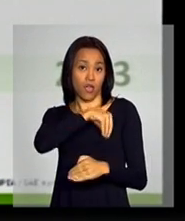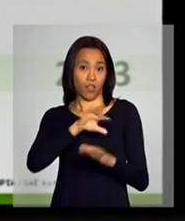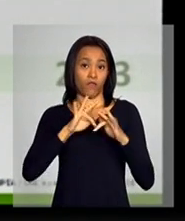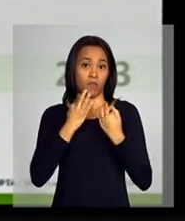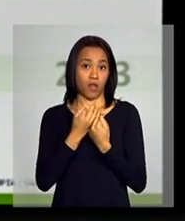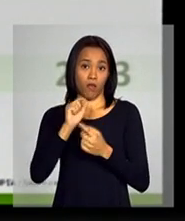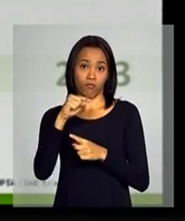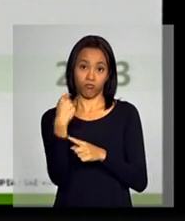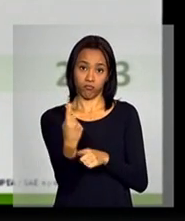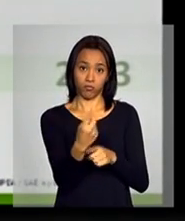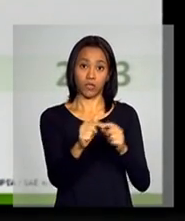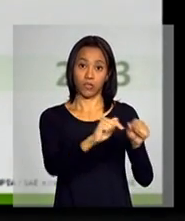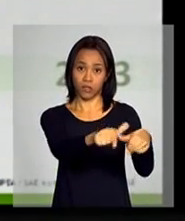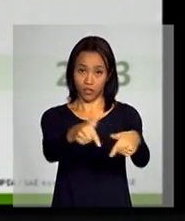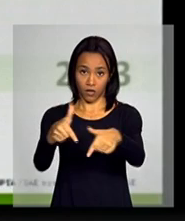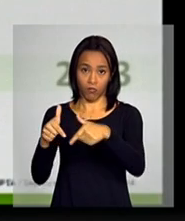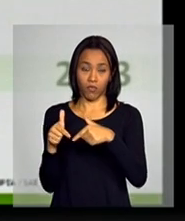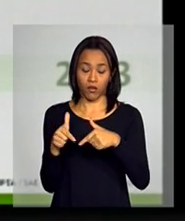capita do trabalho,